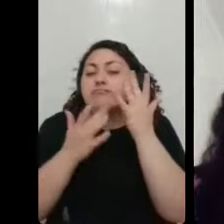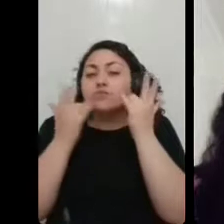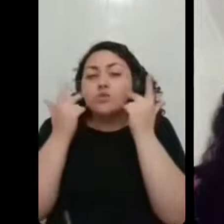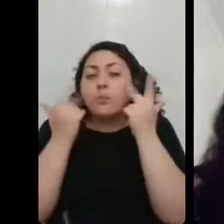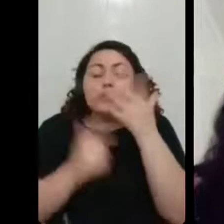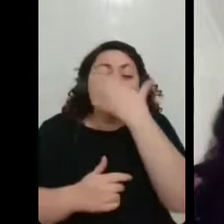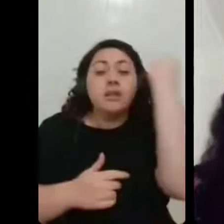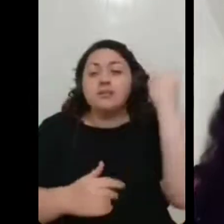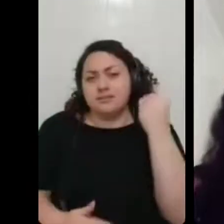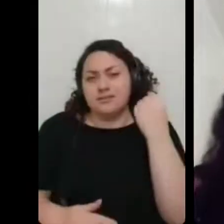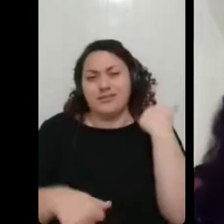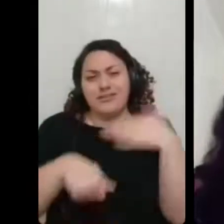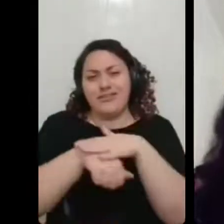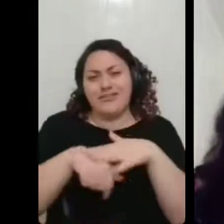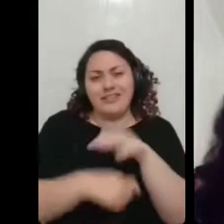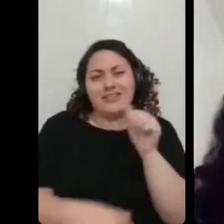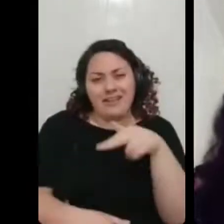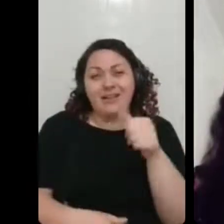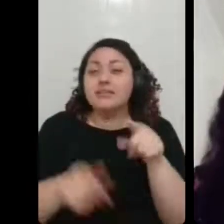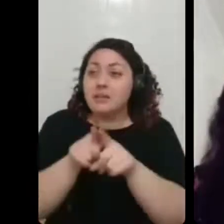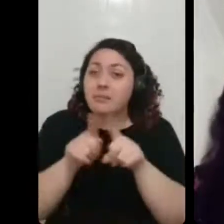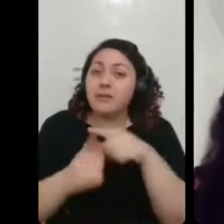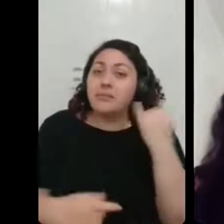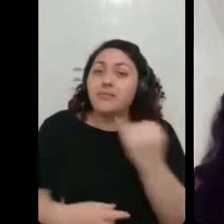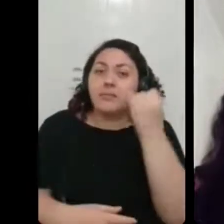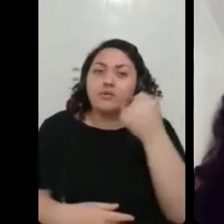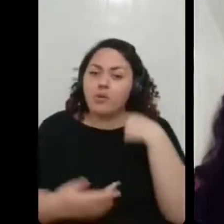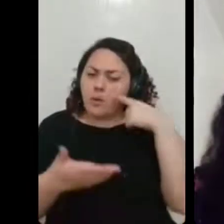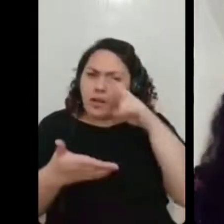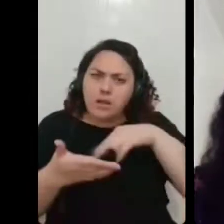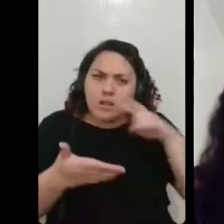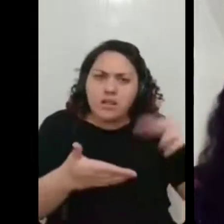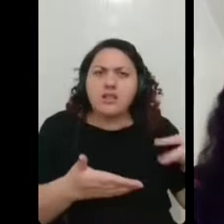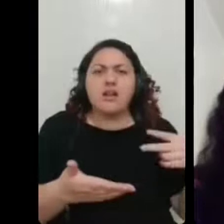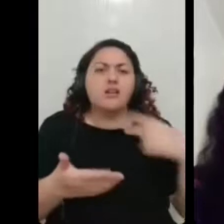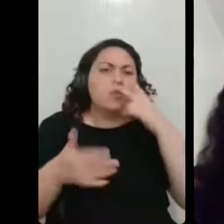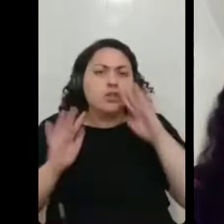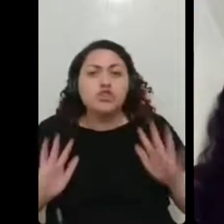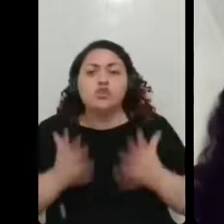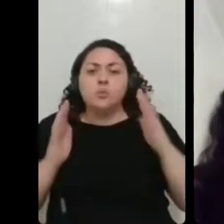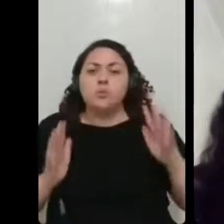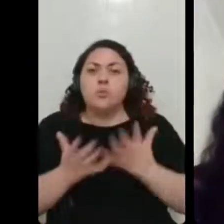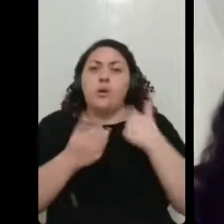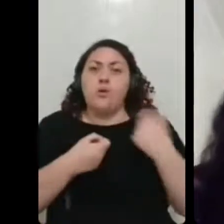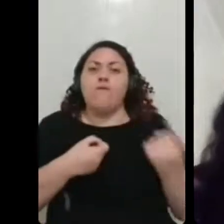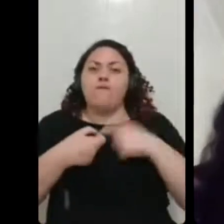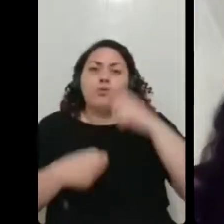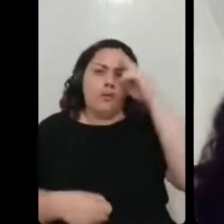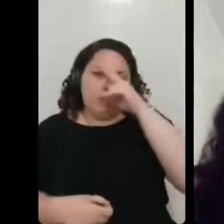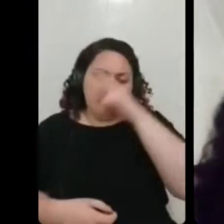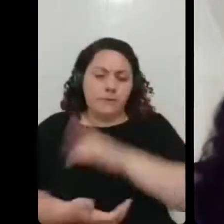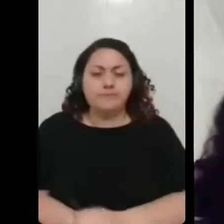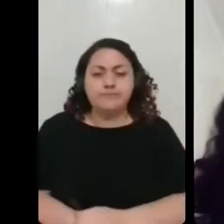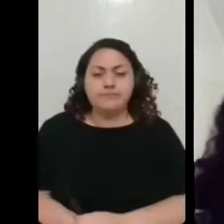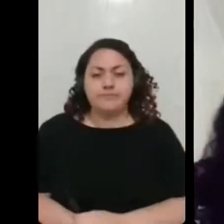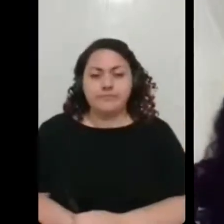também de se estimular pela leitura e outros desafios, assim, para poder recuperar, né? Com relação ao meu foco e